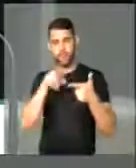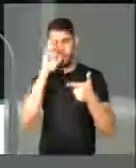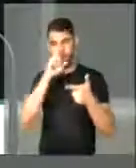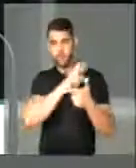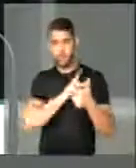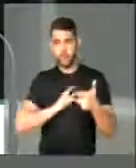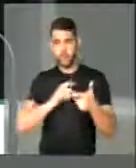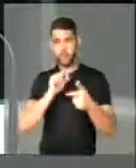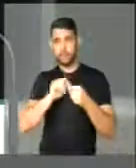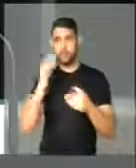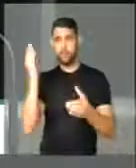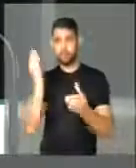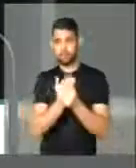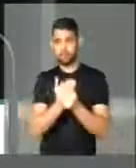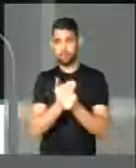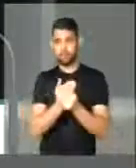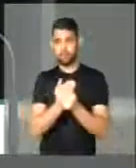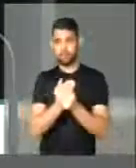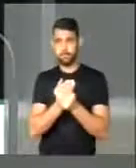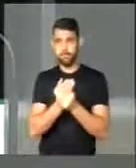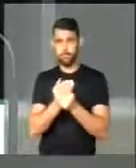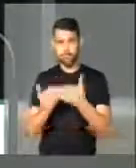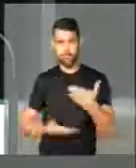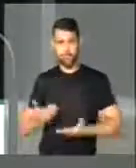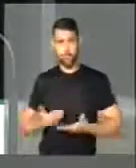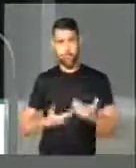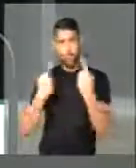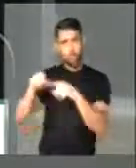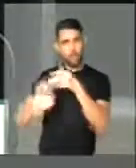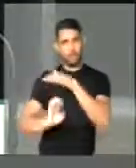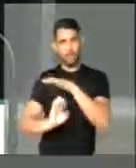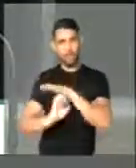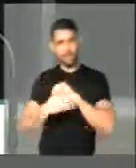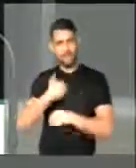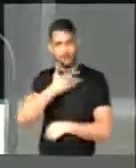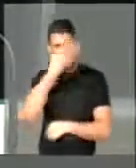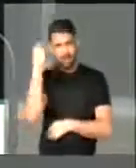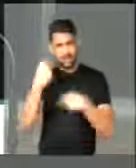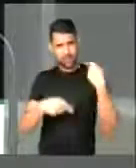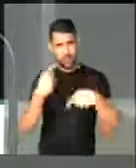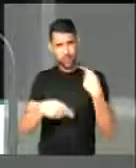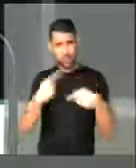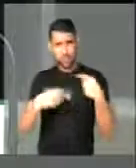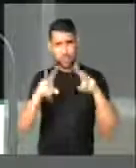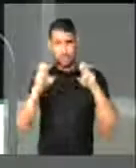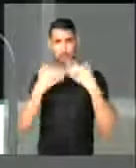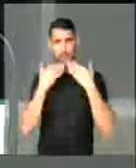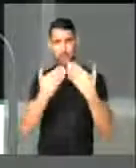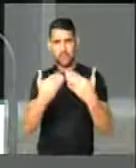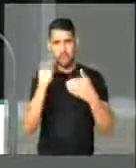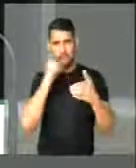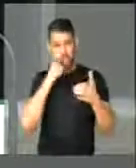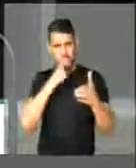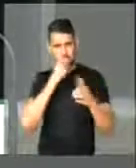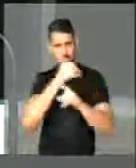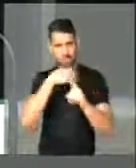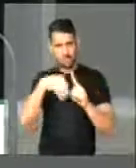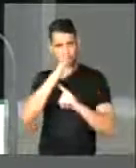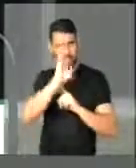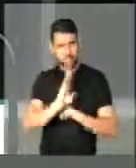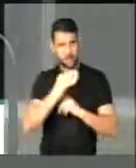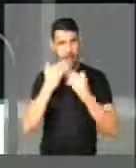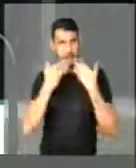Presidente, é a judicialização. Esquecem de dizer que, enquanto trata esse tema, apresentando uma mentira à sociedade,